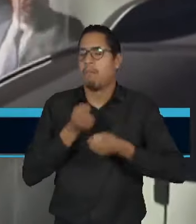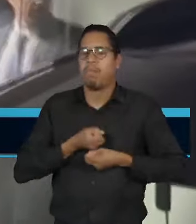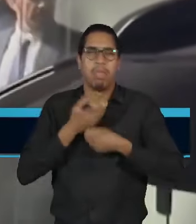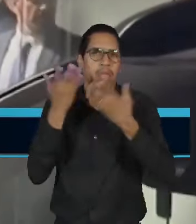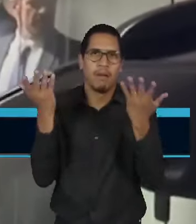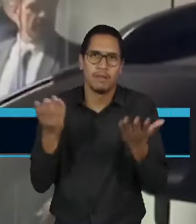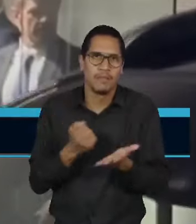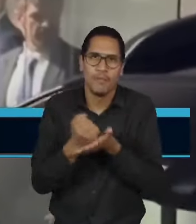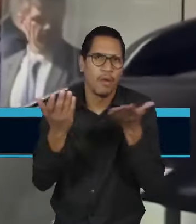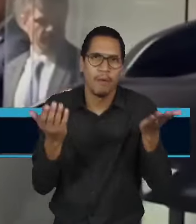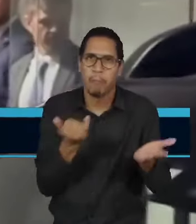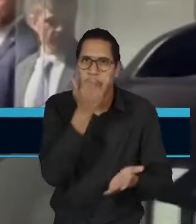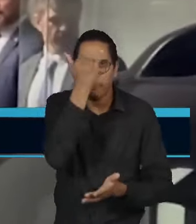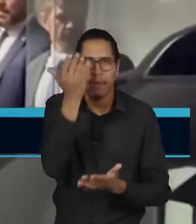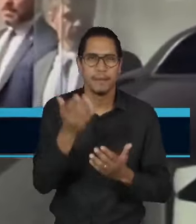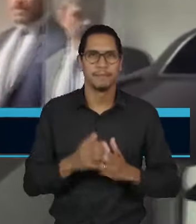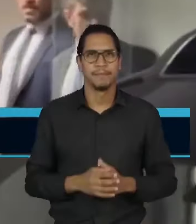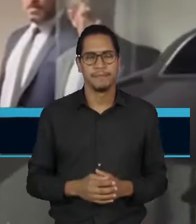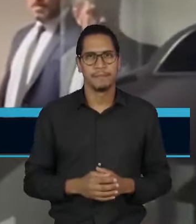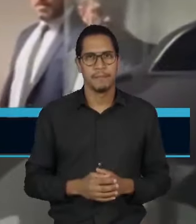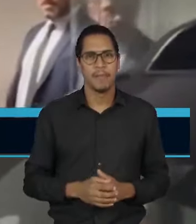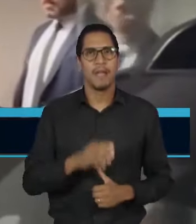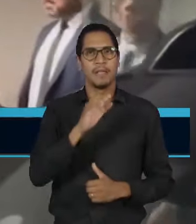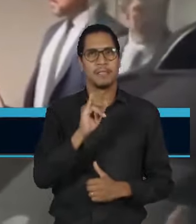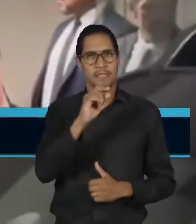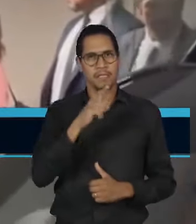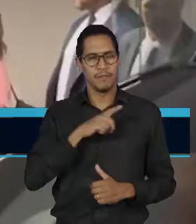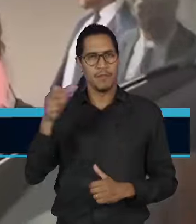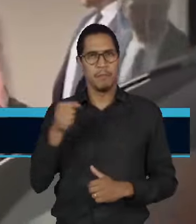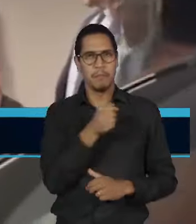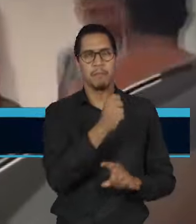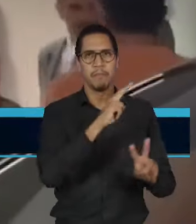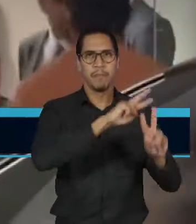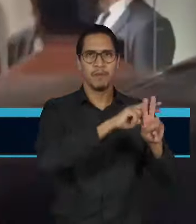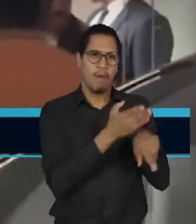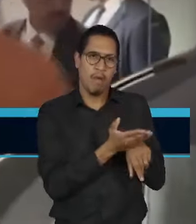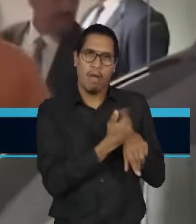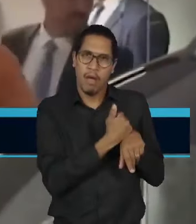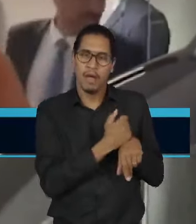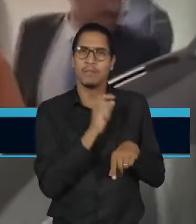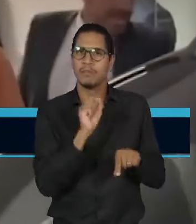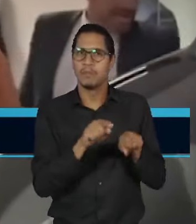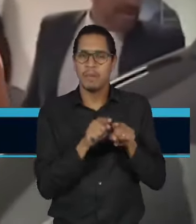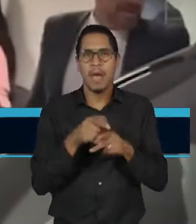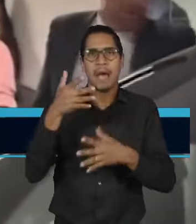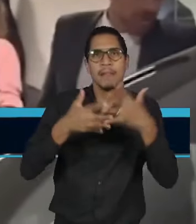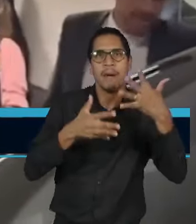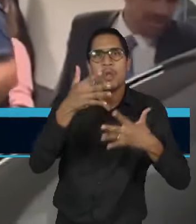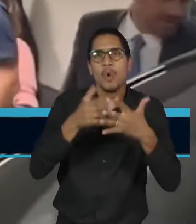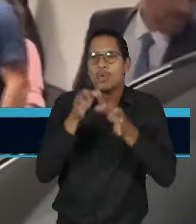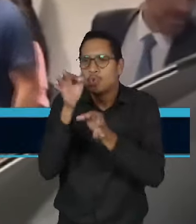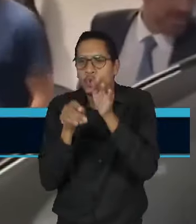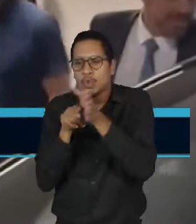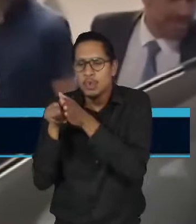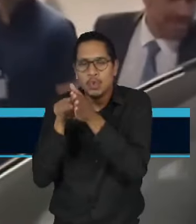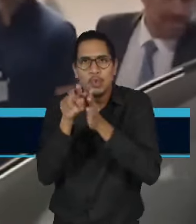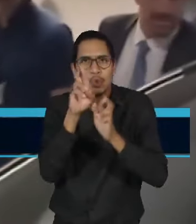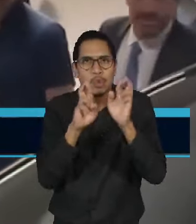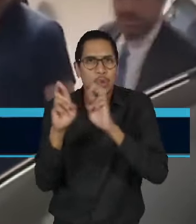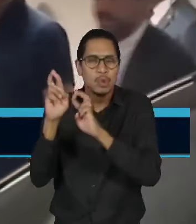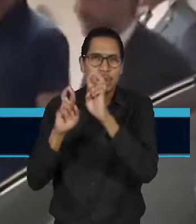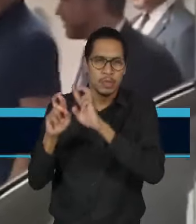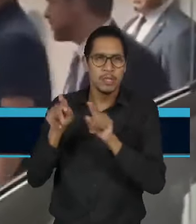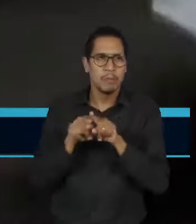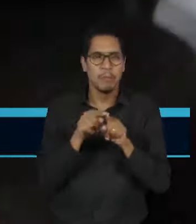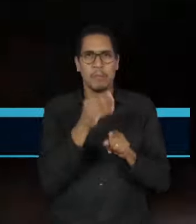o depoimento no STF, Mauro Cid foi preso preventivamente, acusado de obstrução de justiça e de descumprir medidas